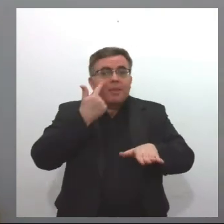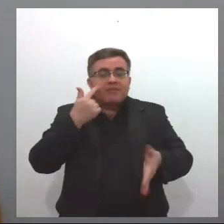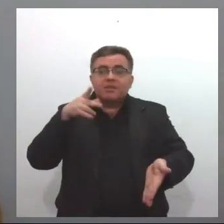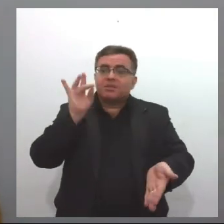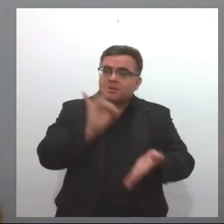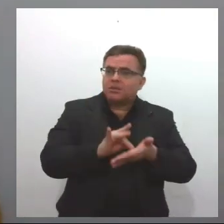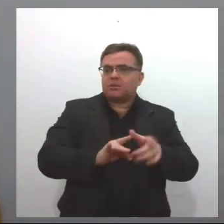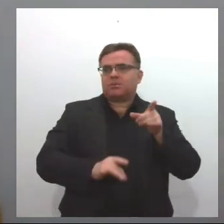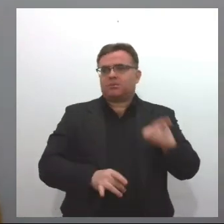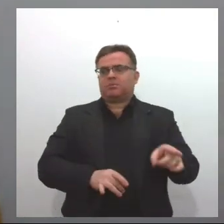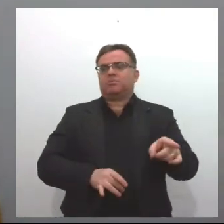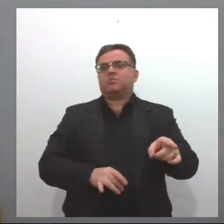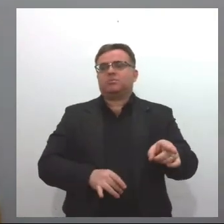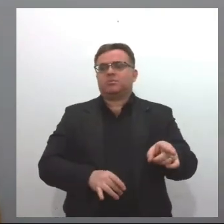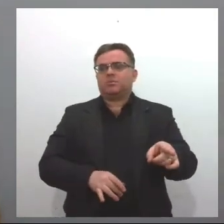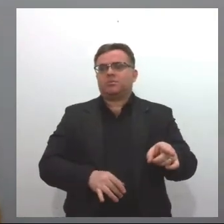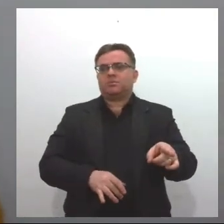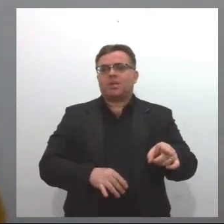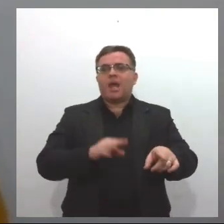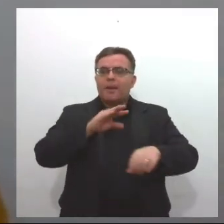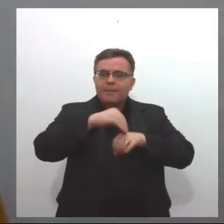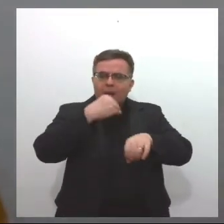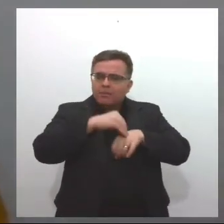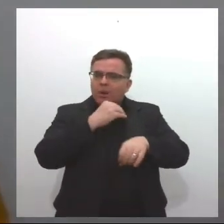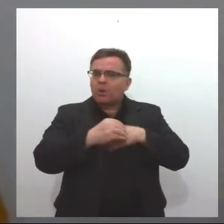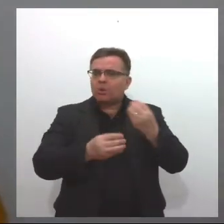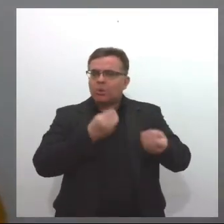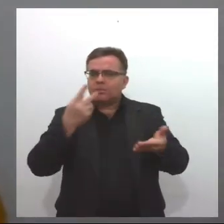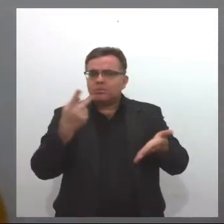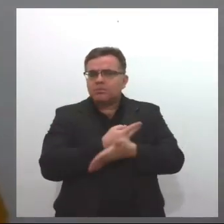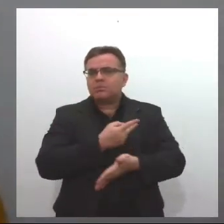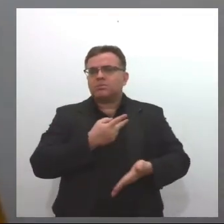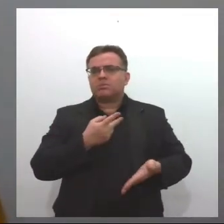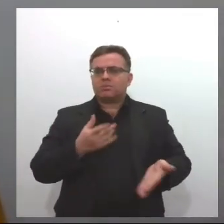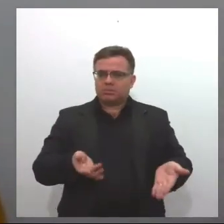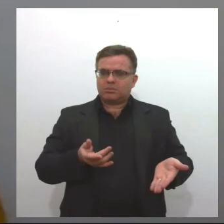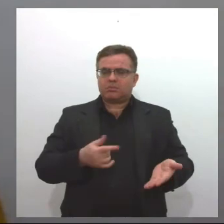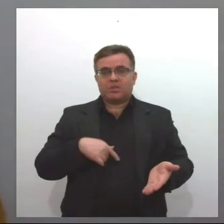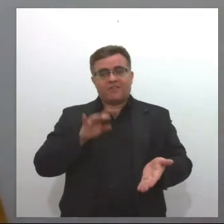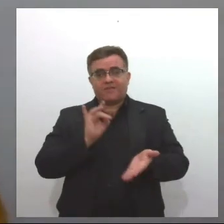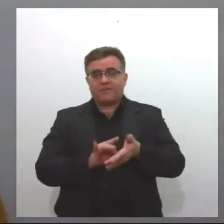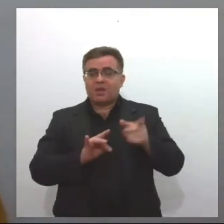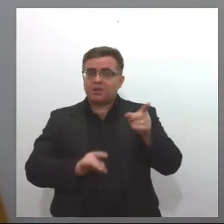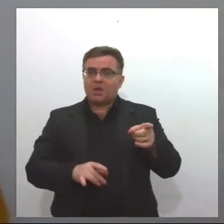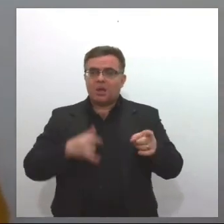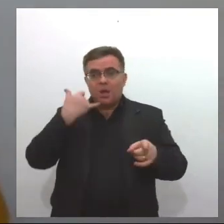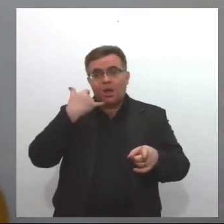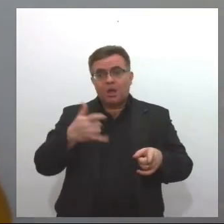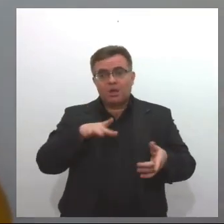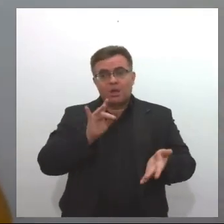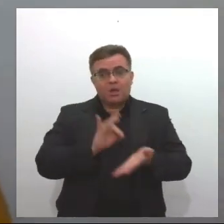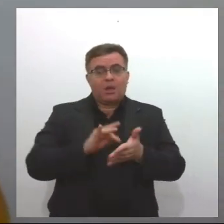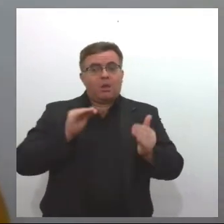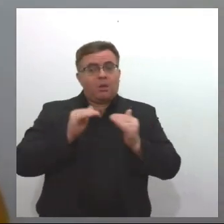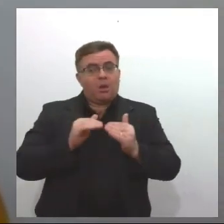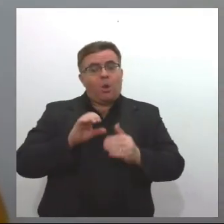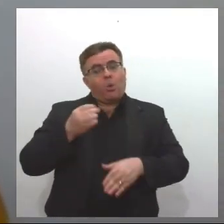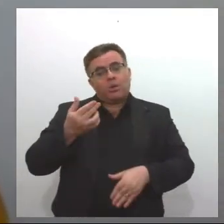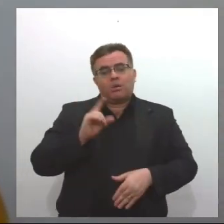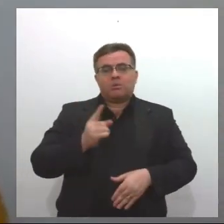de fato para se informar e saber de fato o que está acontecendo, para saber se aquela ligação que você recebeu ela procede ou não.